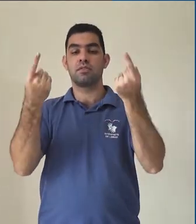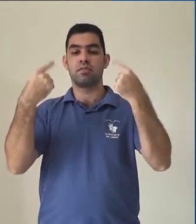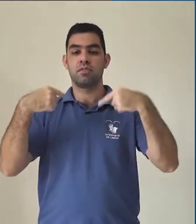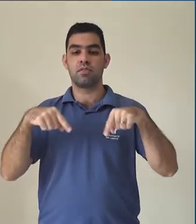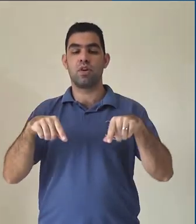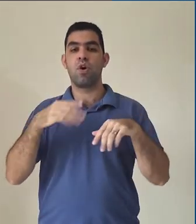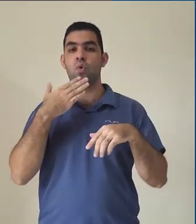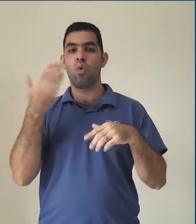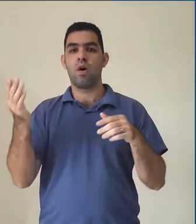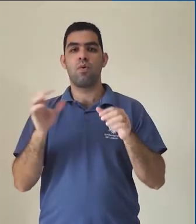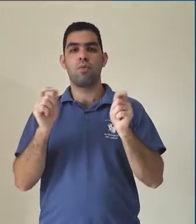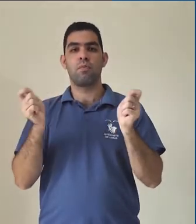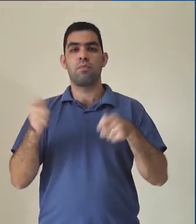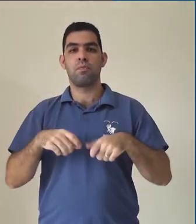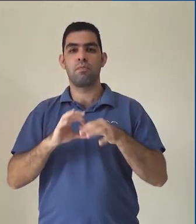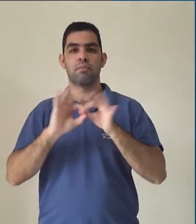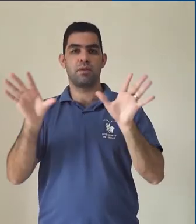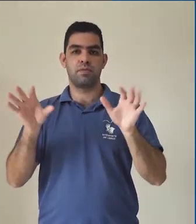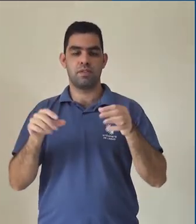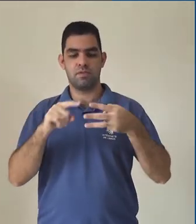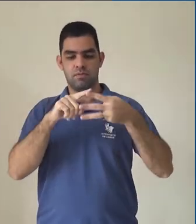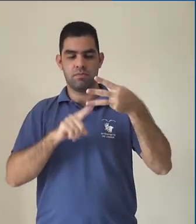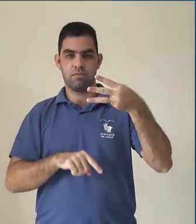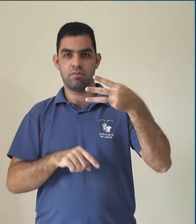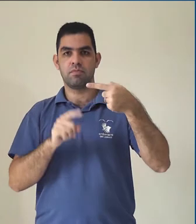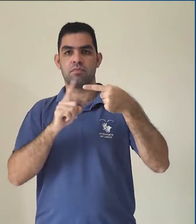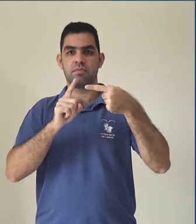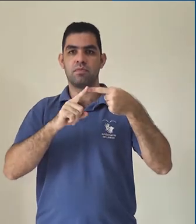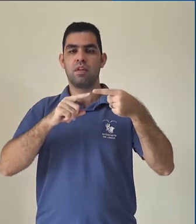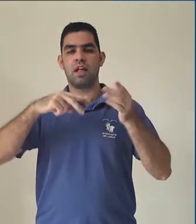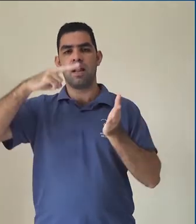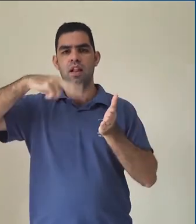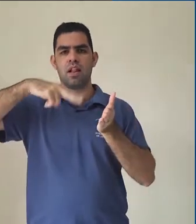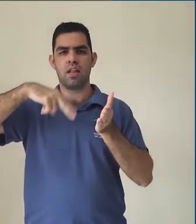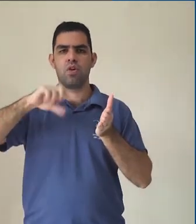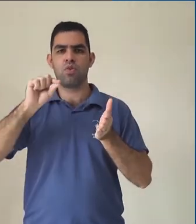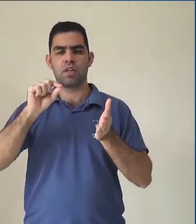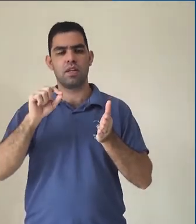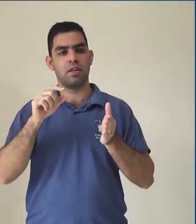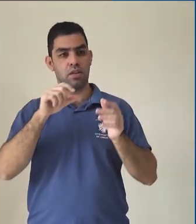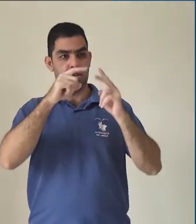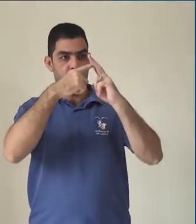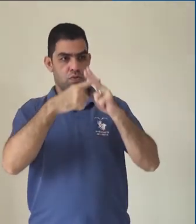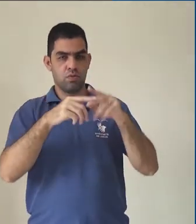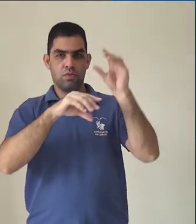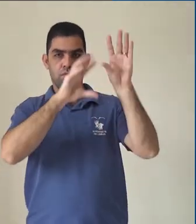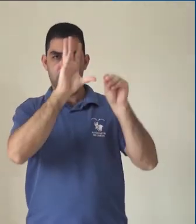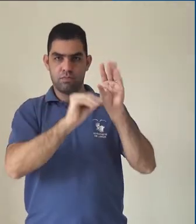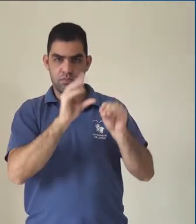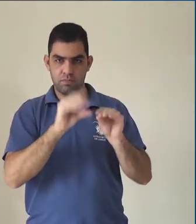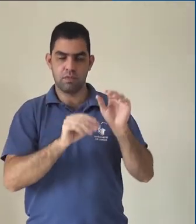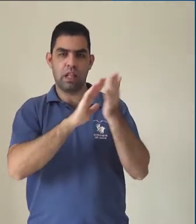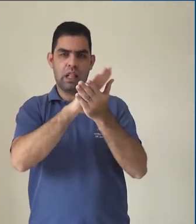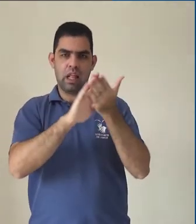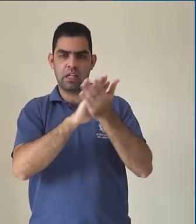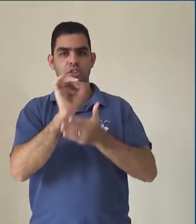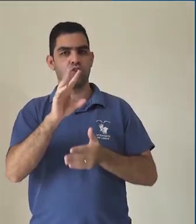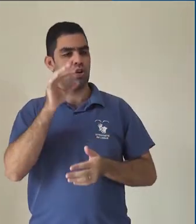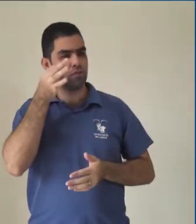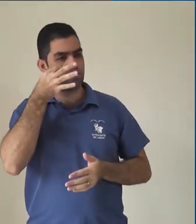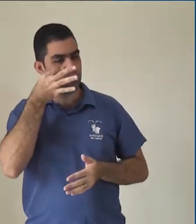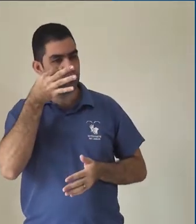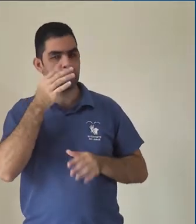qual permissão elas têm. Se será de leitor, onde elas não têm permissão para alterar nada dentro do arquivo ou da pasta.